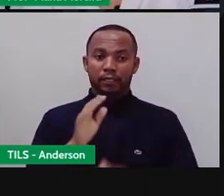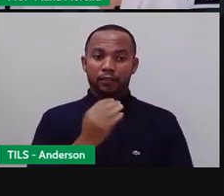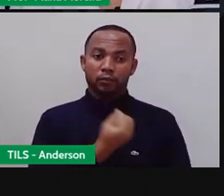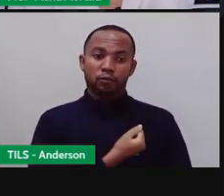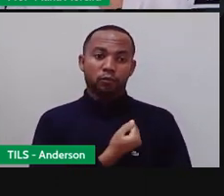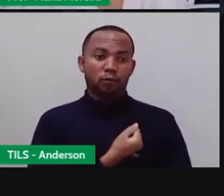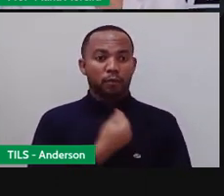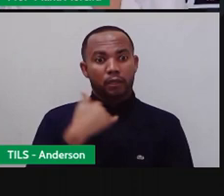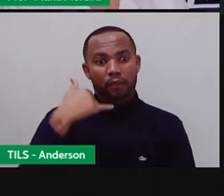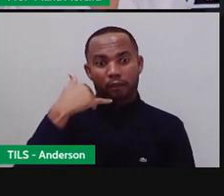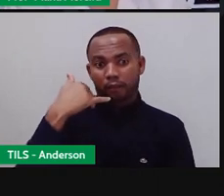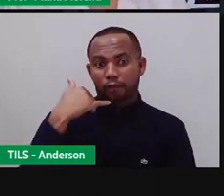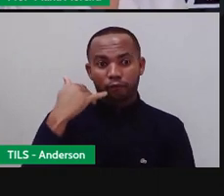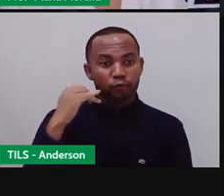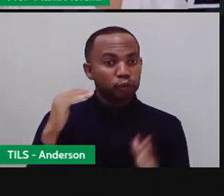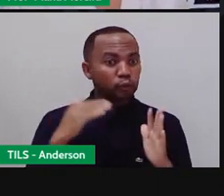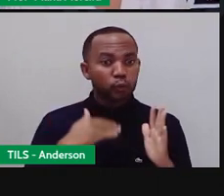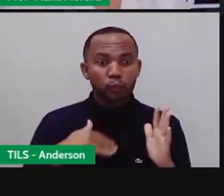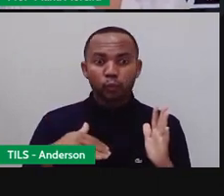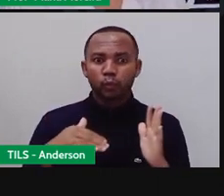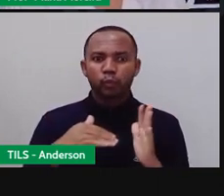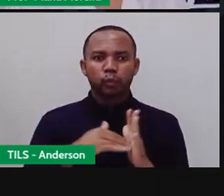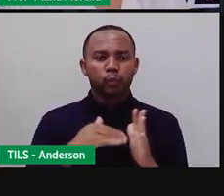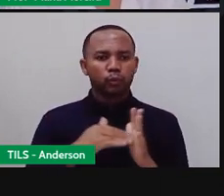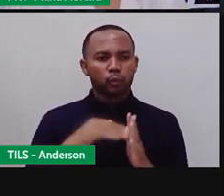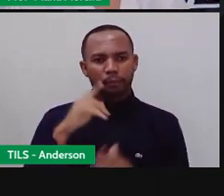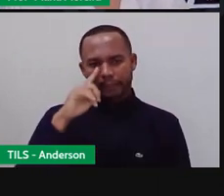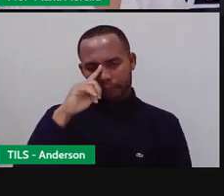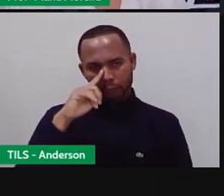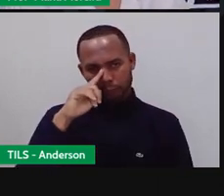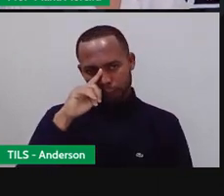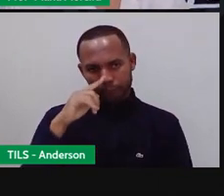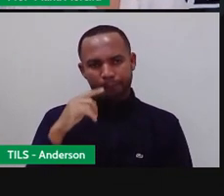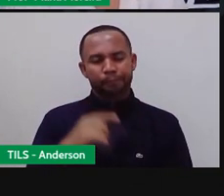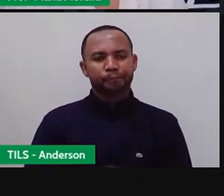telefone, com tudo isso, porque é tudo muito arriscado.